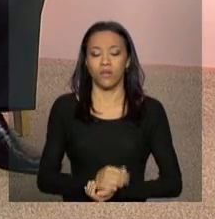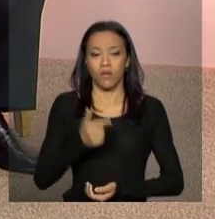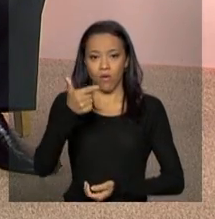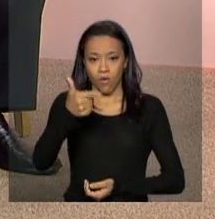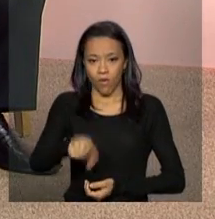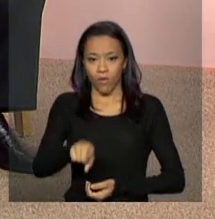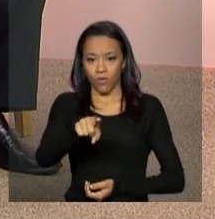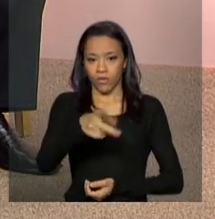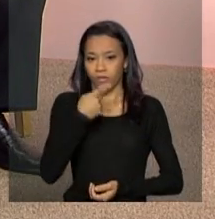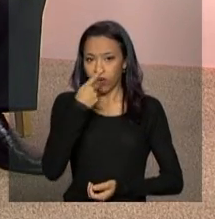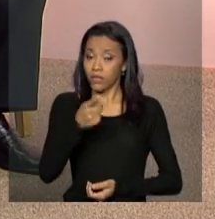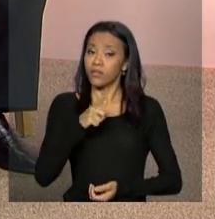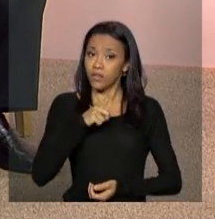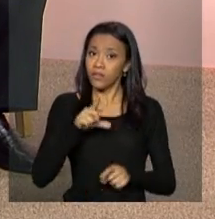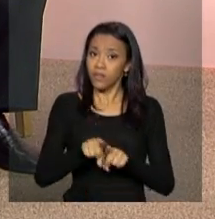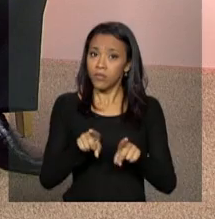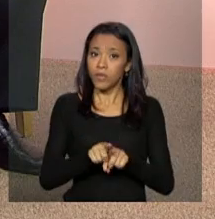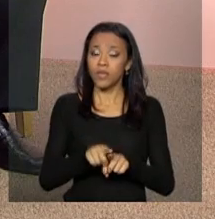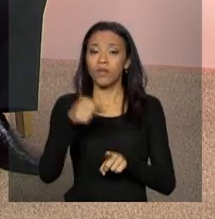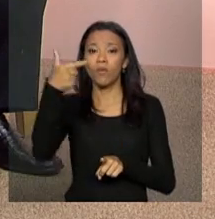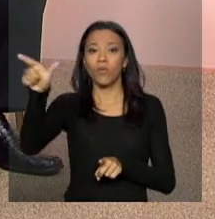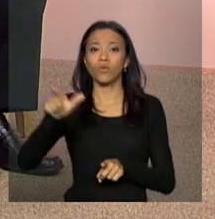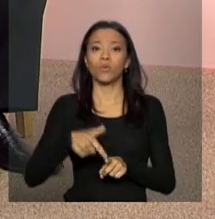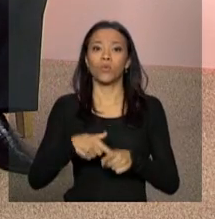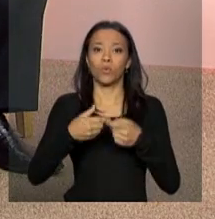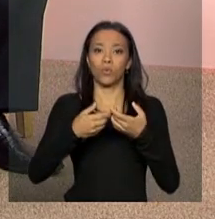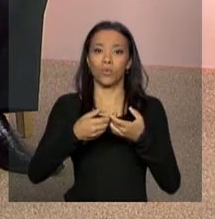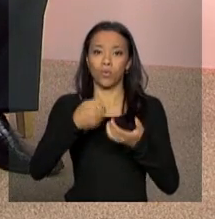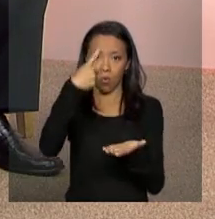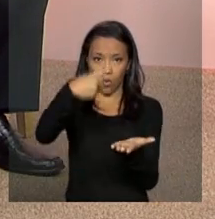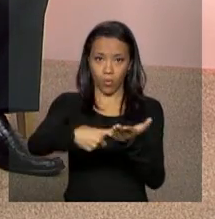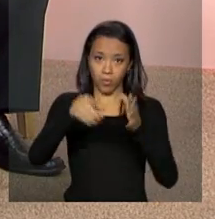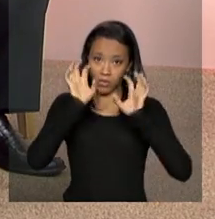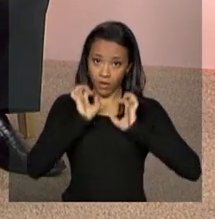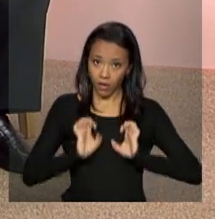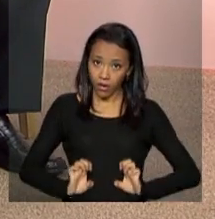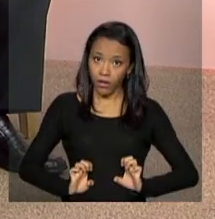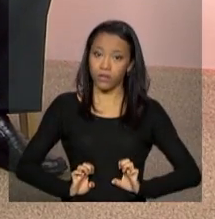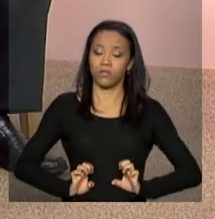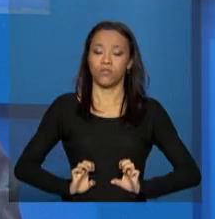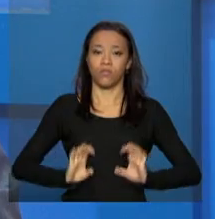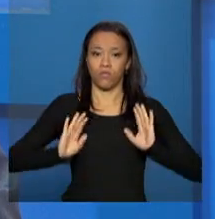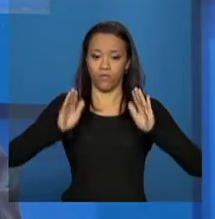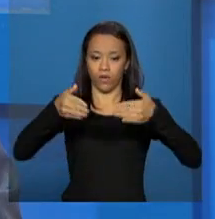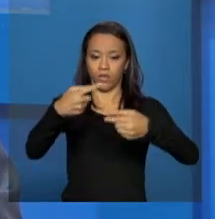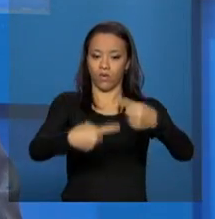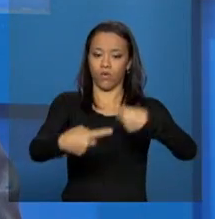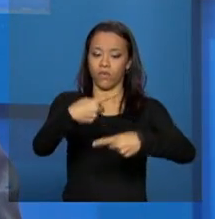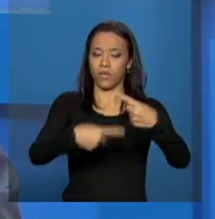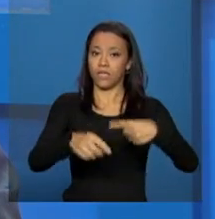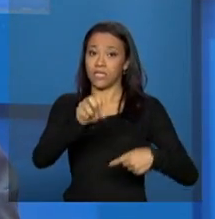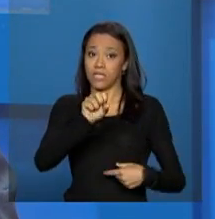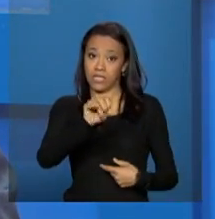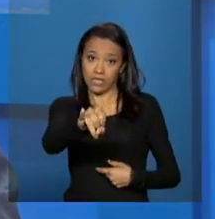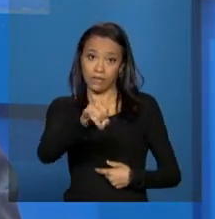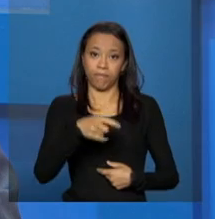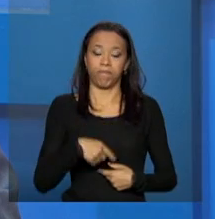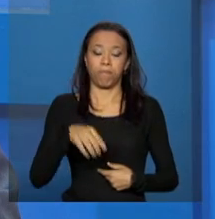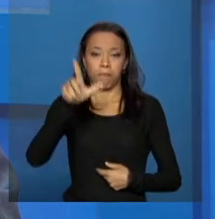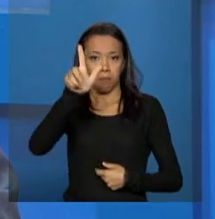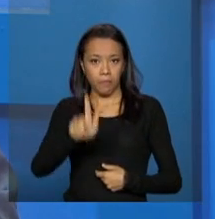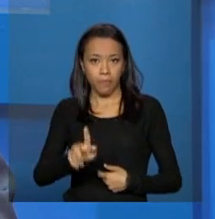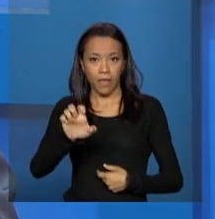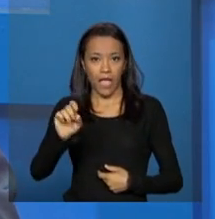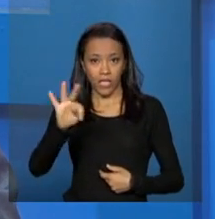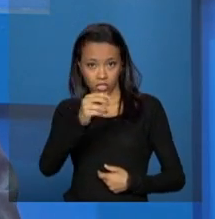ético-político importante com a conferência, então se a gestão está implementando a política de